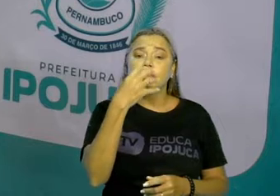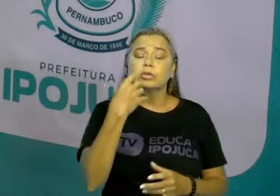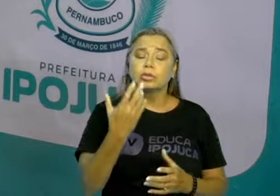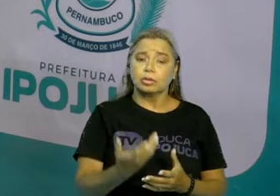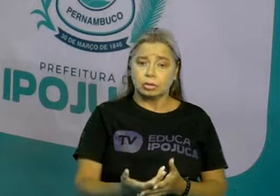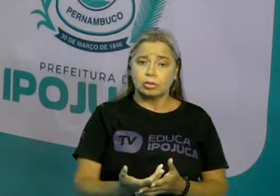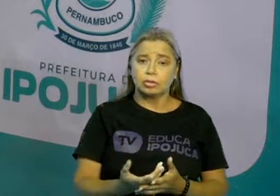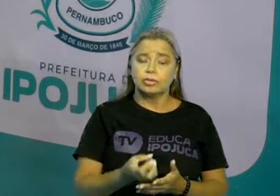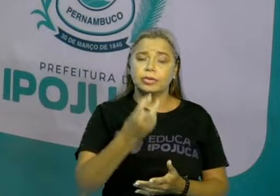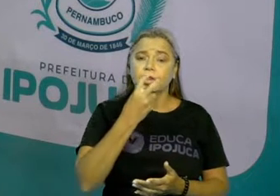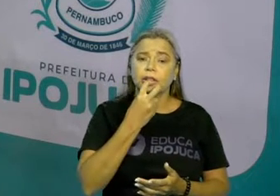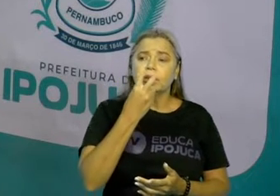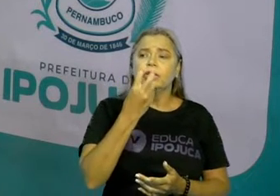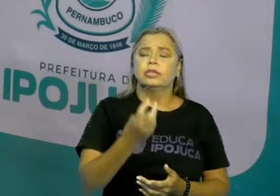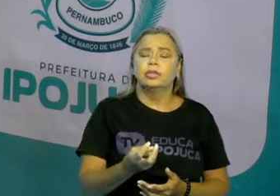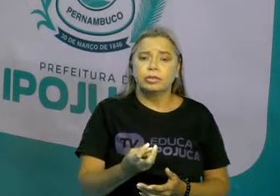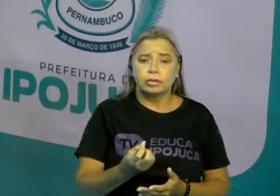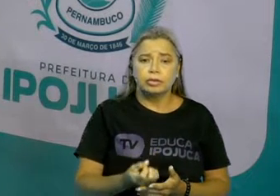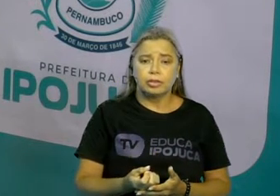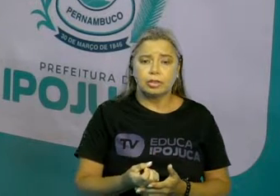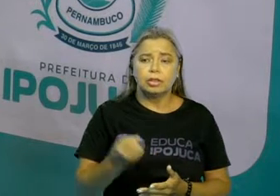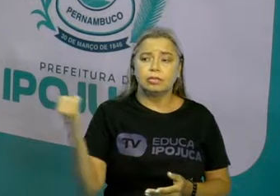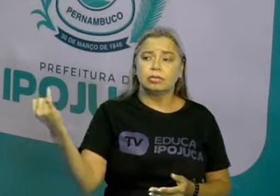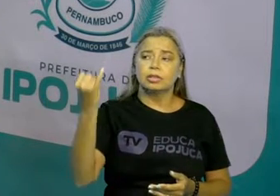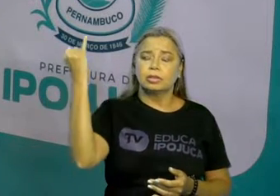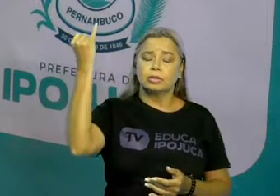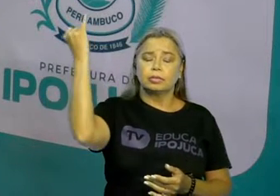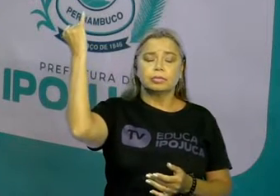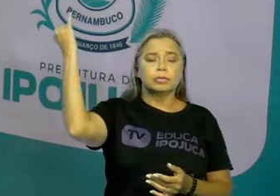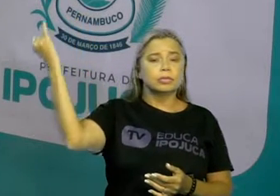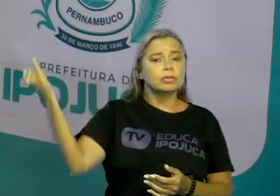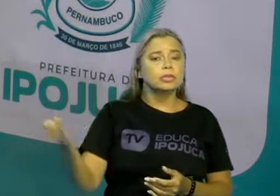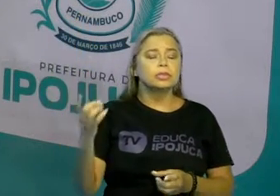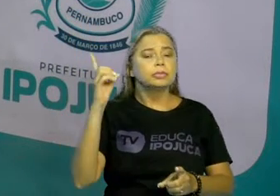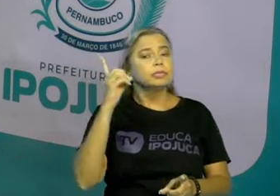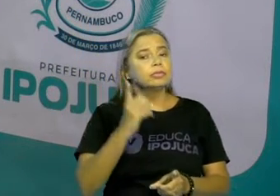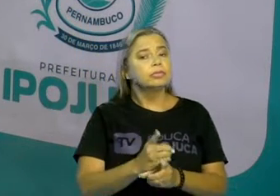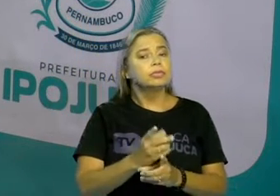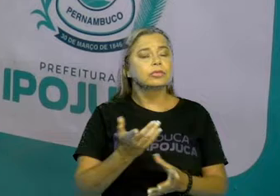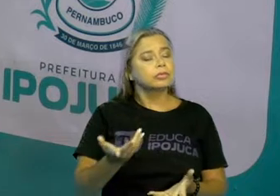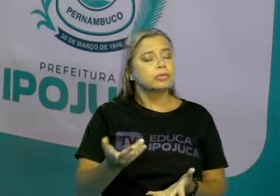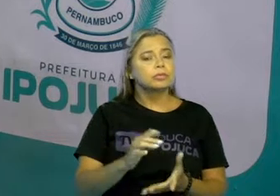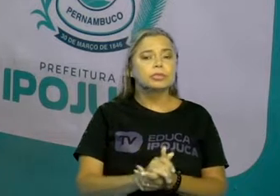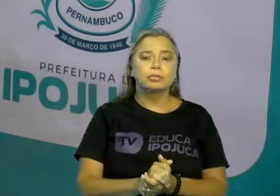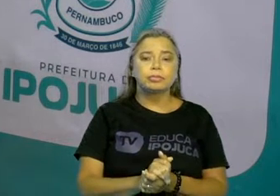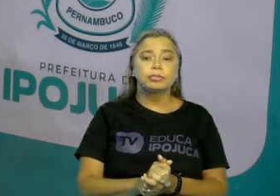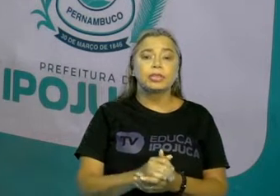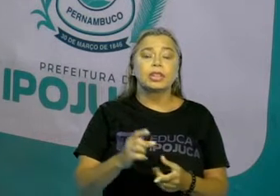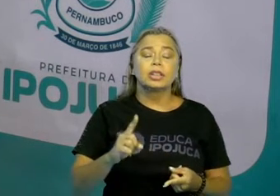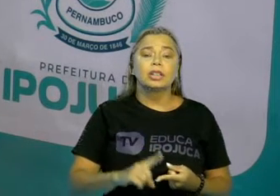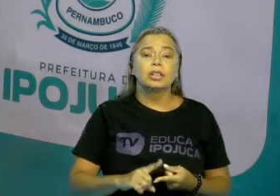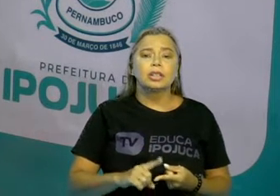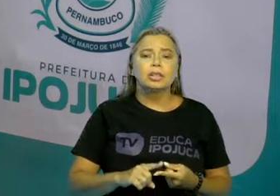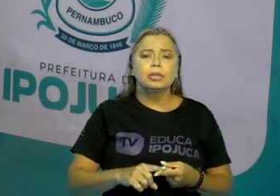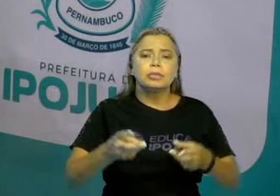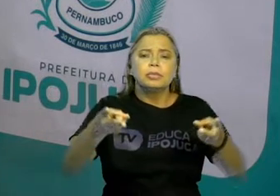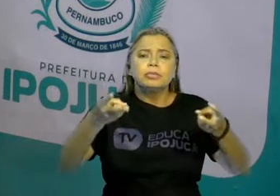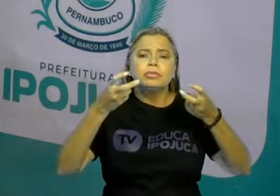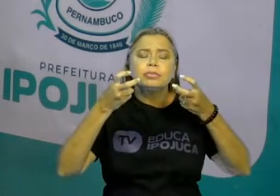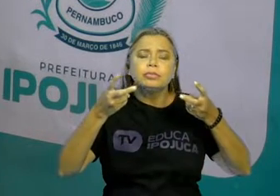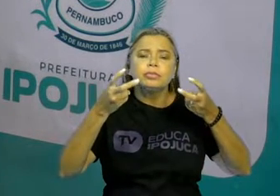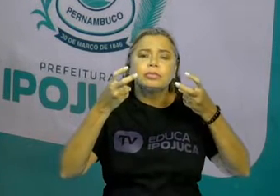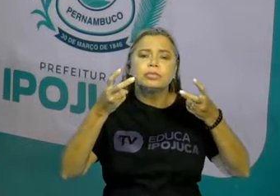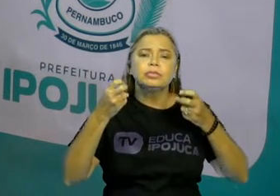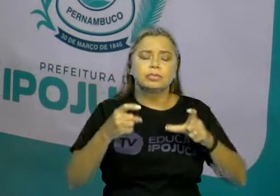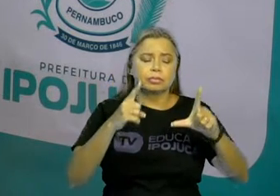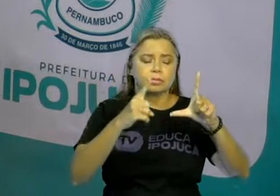é o que vai ser super importante para descobrir. E logo a gente percebe que realmente cada letra